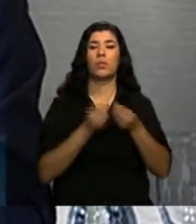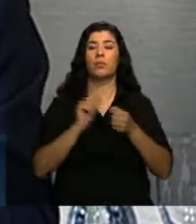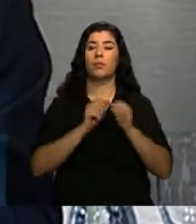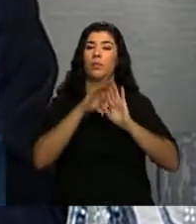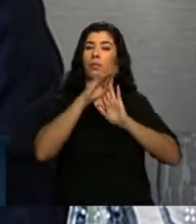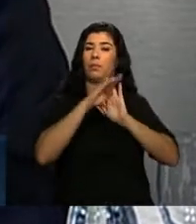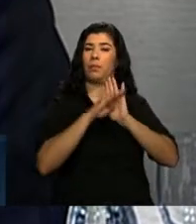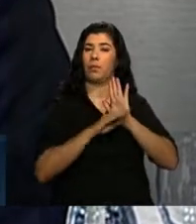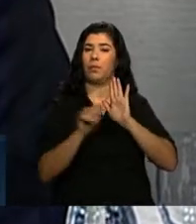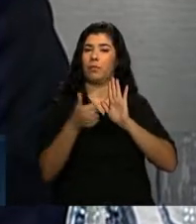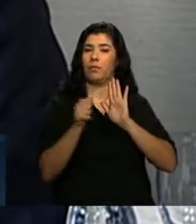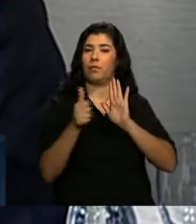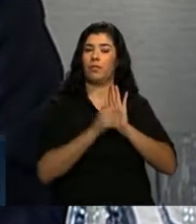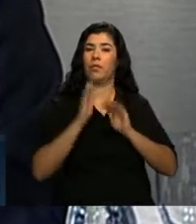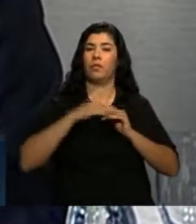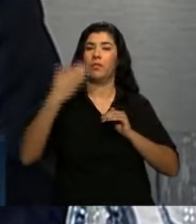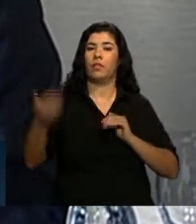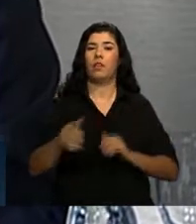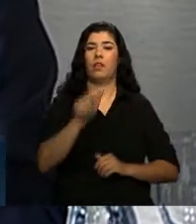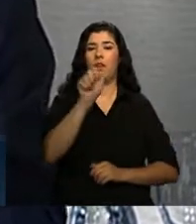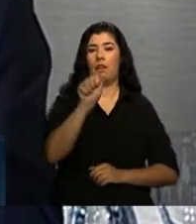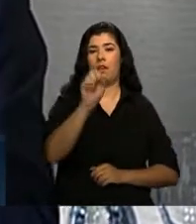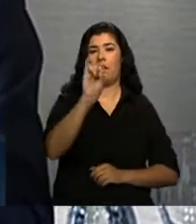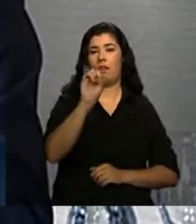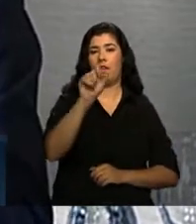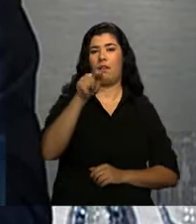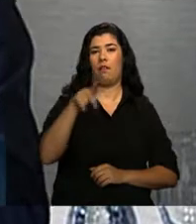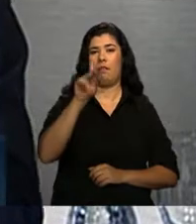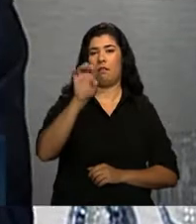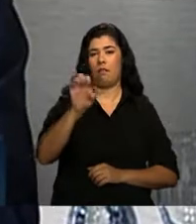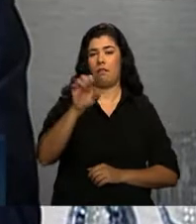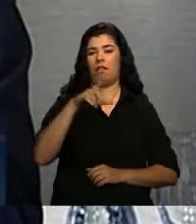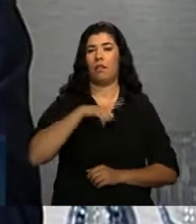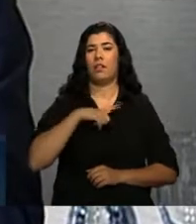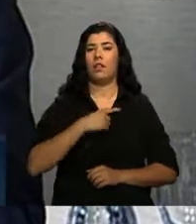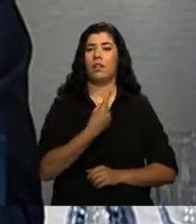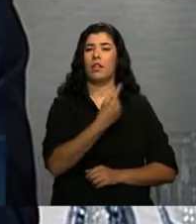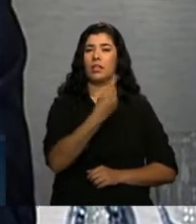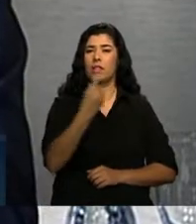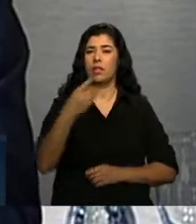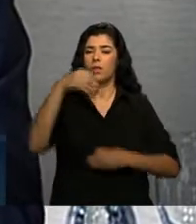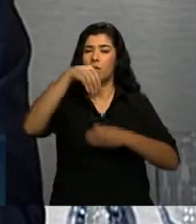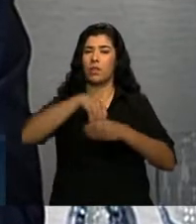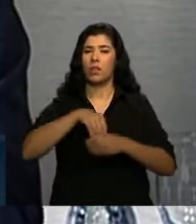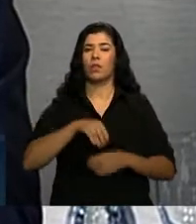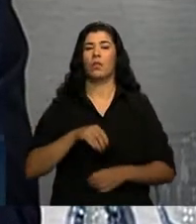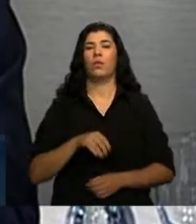programa de avaliação externa da qualidade, o AIQ, que a gente fala, dos quatro módulos, imunomatologia,